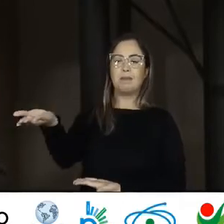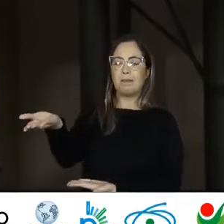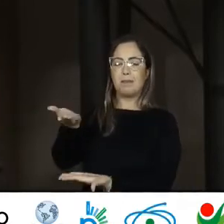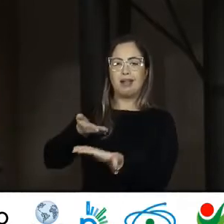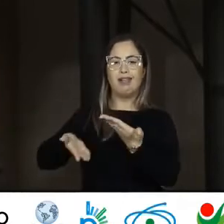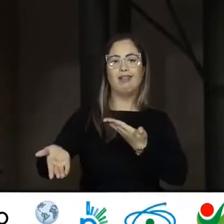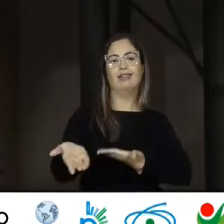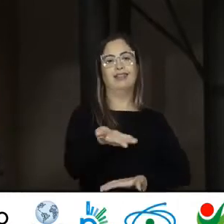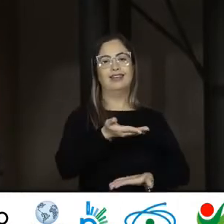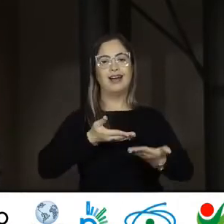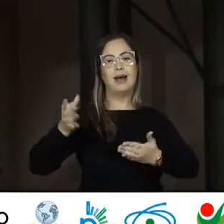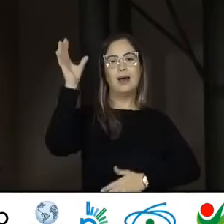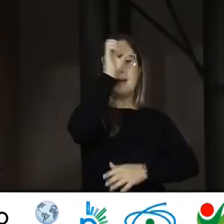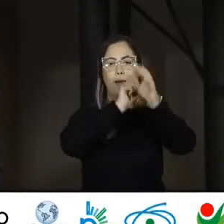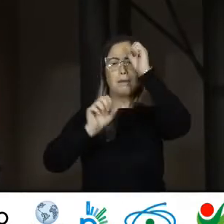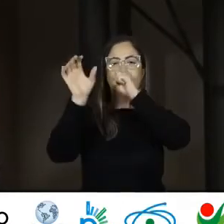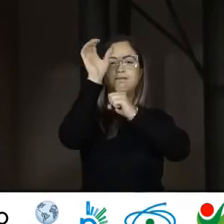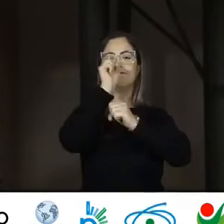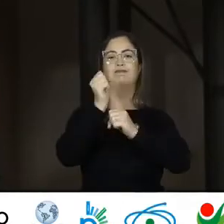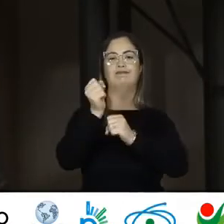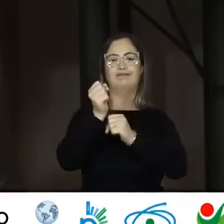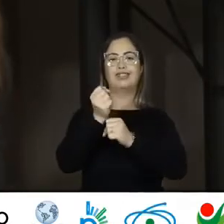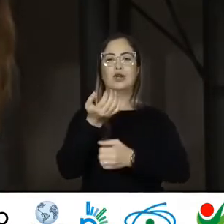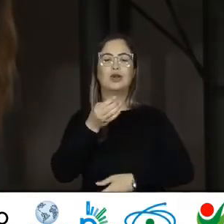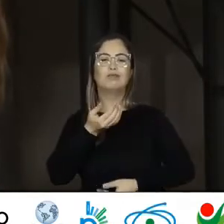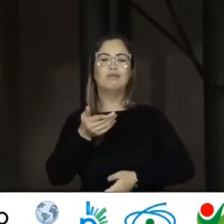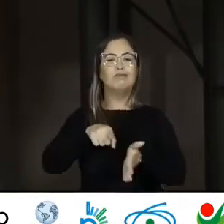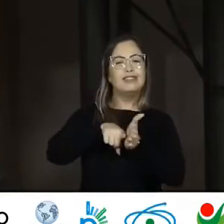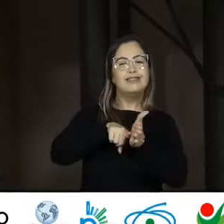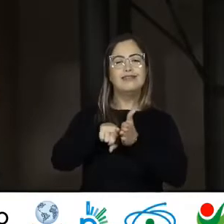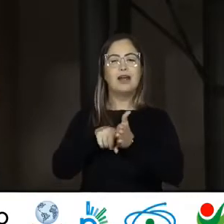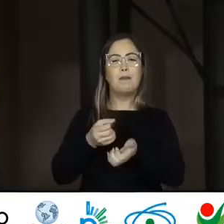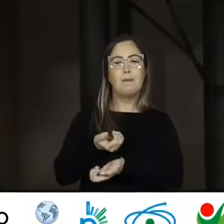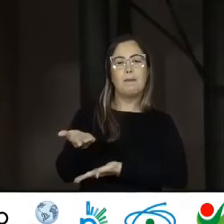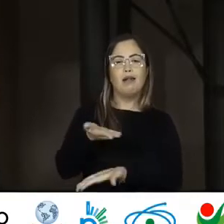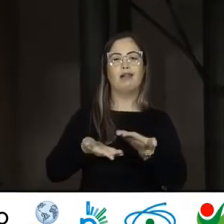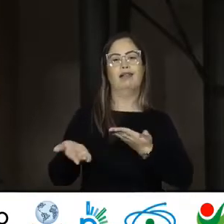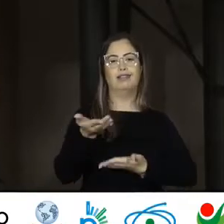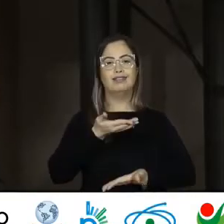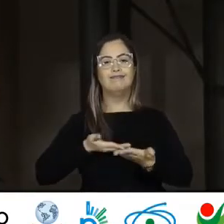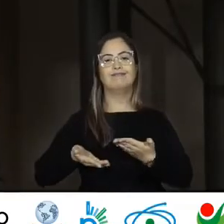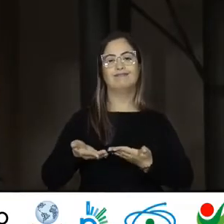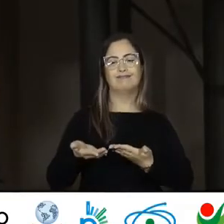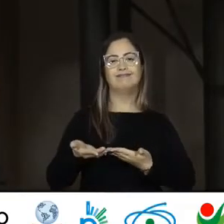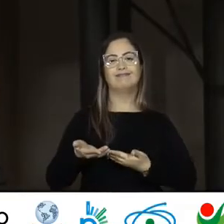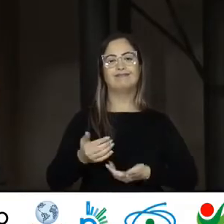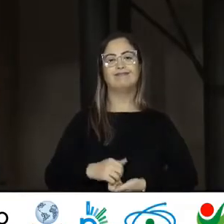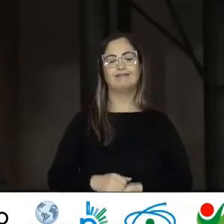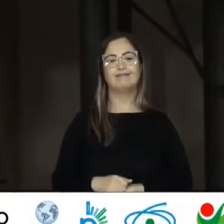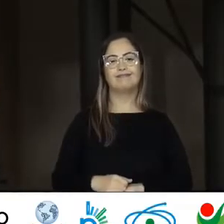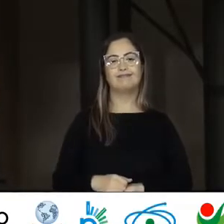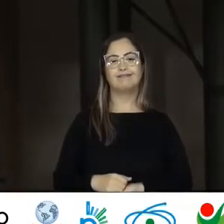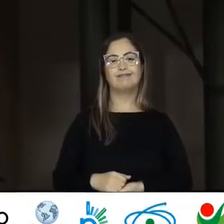Aprender Compartilhar As nossas pesquisas Então O quanto Este